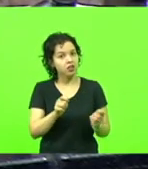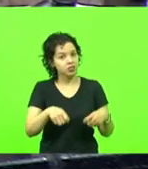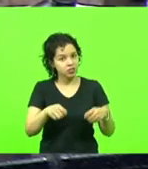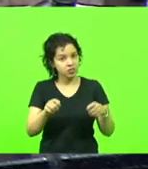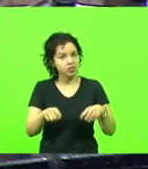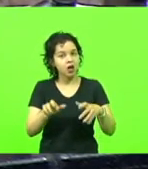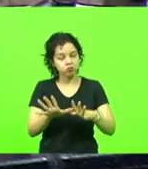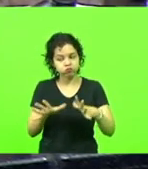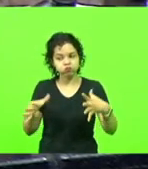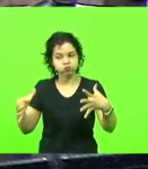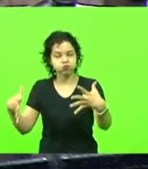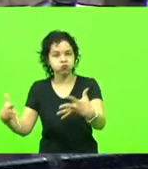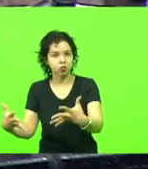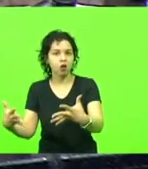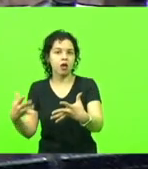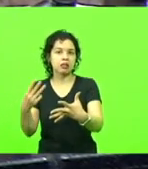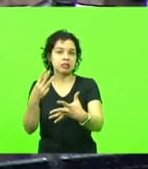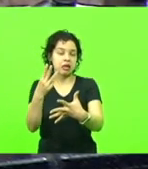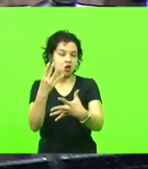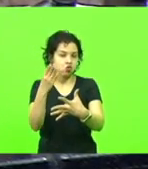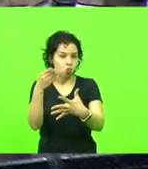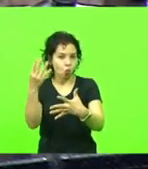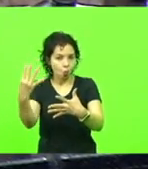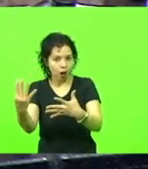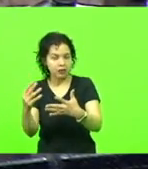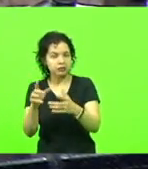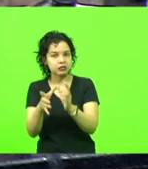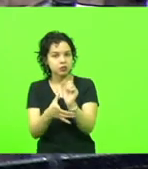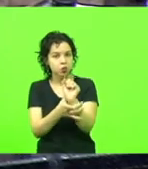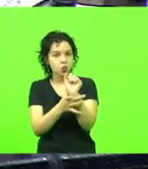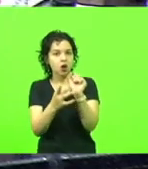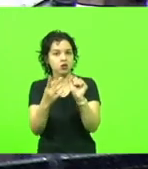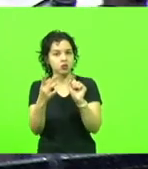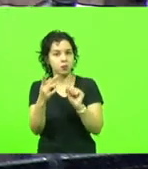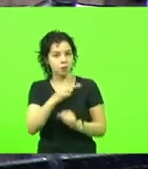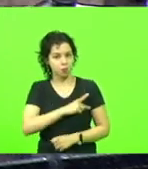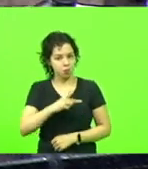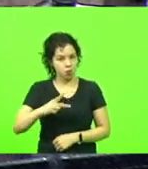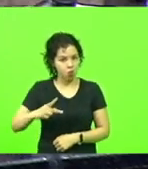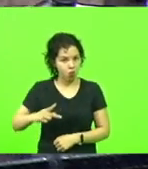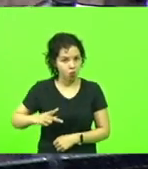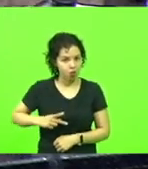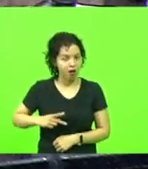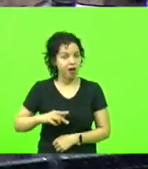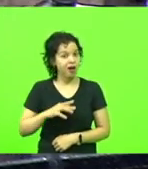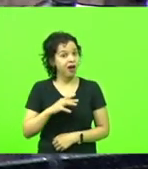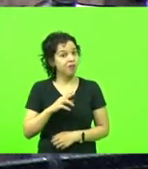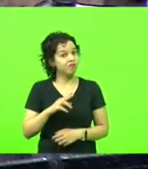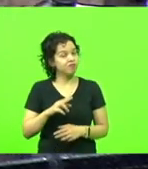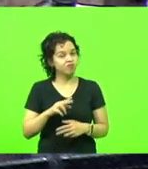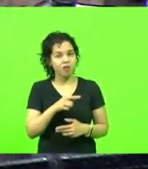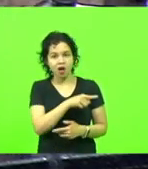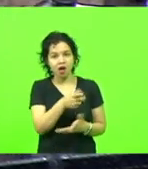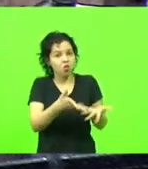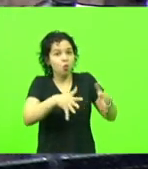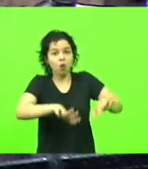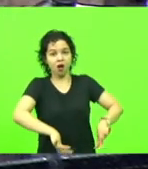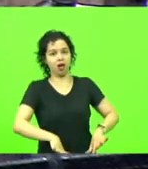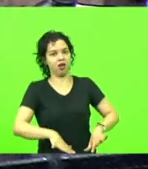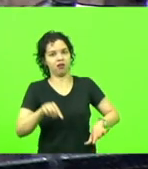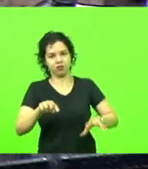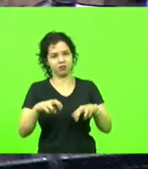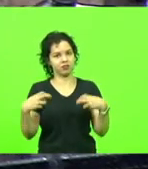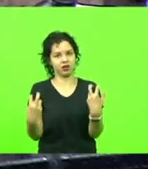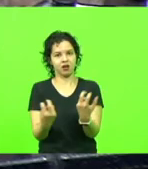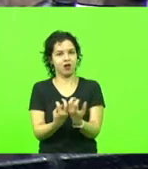contempla três quartos da segurança pública, e não estão sequer deixando chegar no plenário.